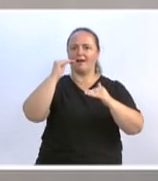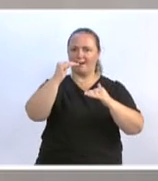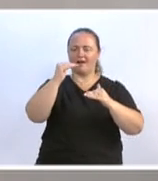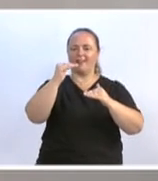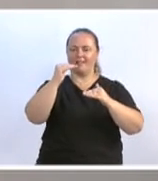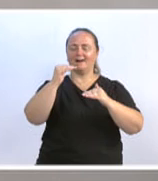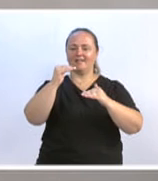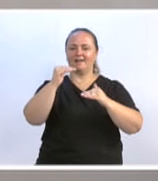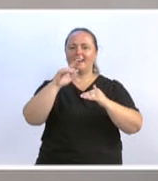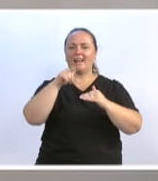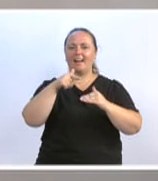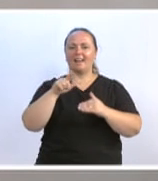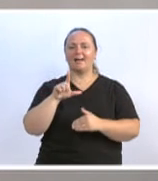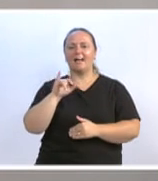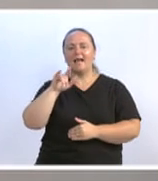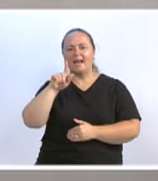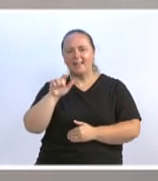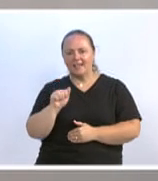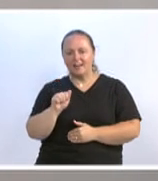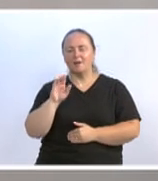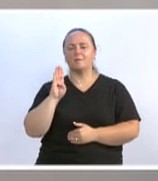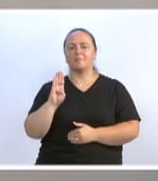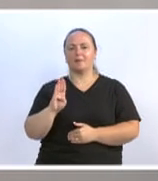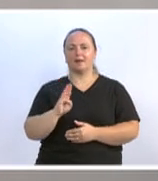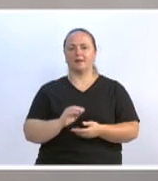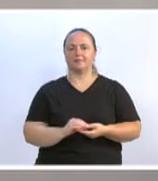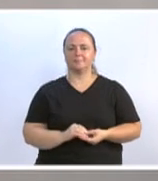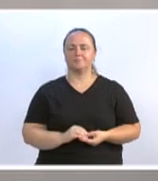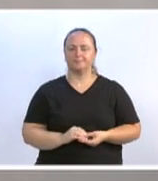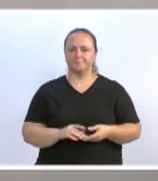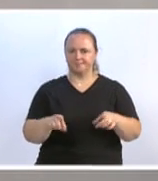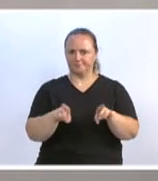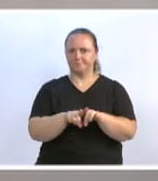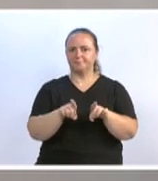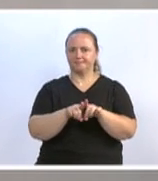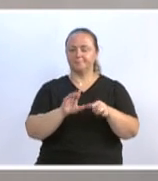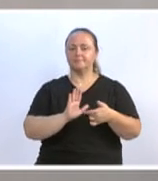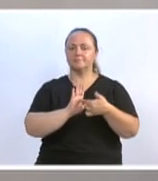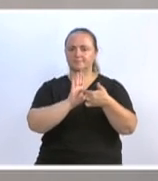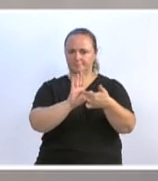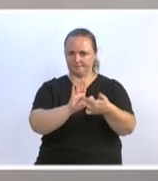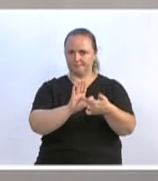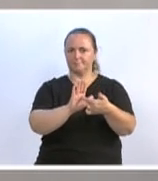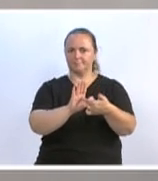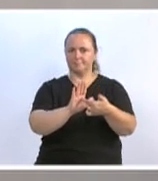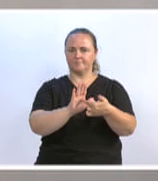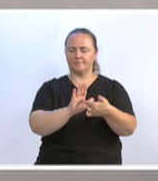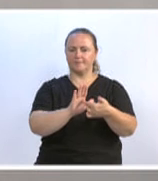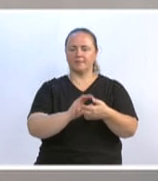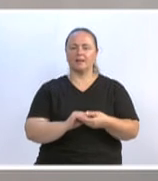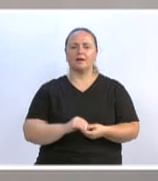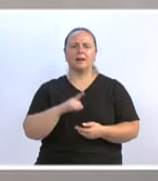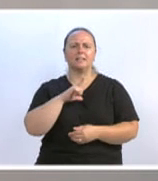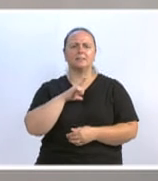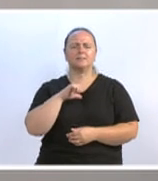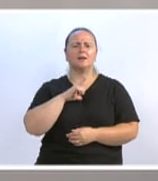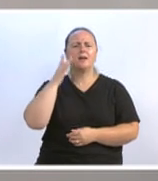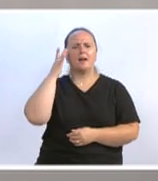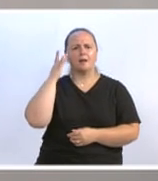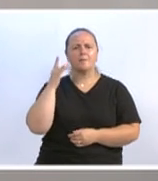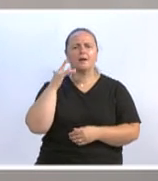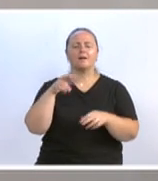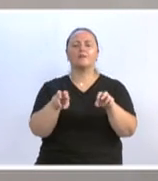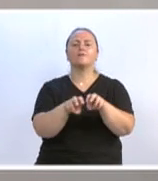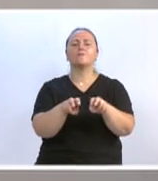Superliga B. E também destacar o vereador Ito, que amanhã nós temos a partida do futsal